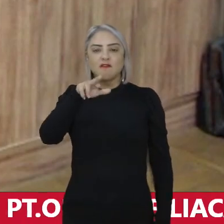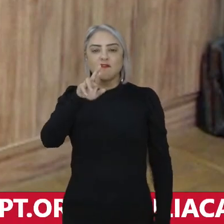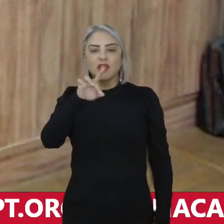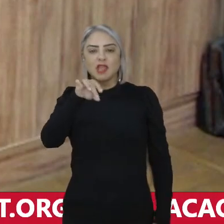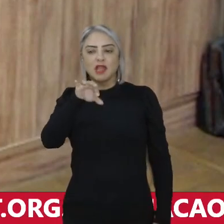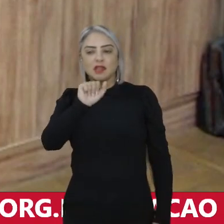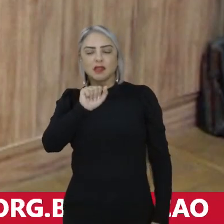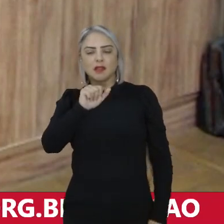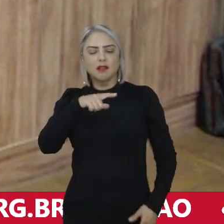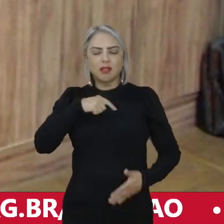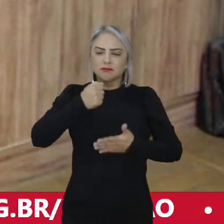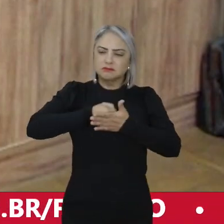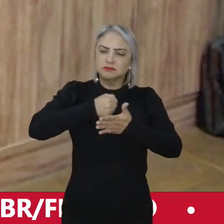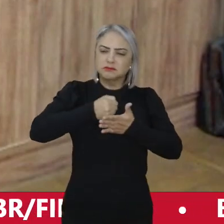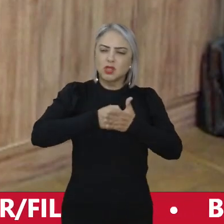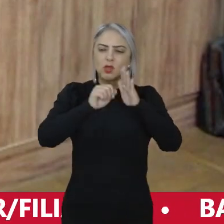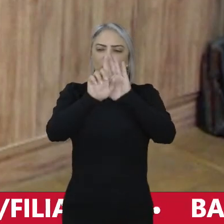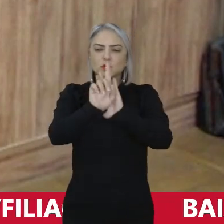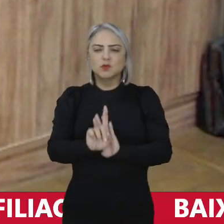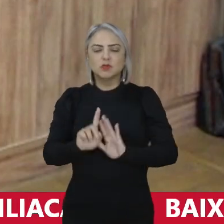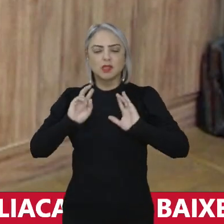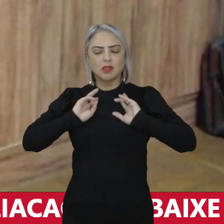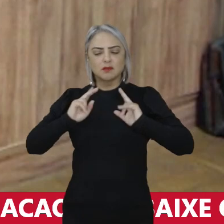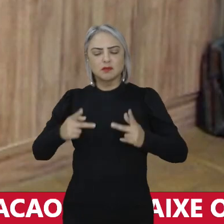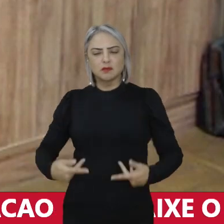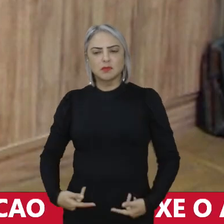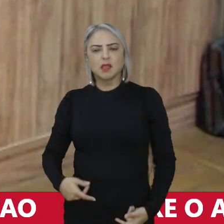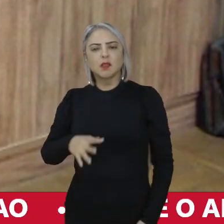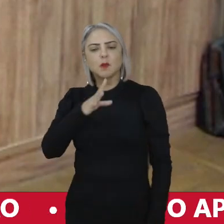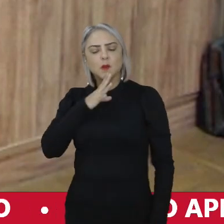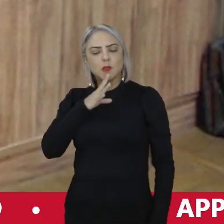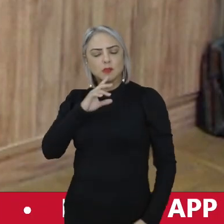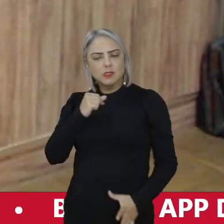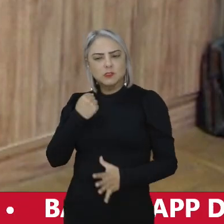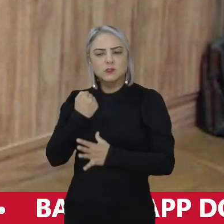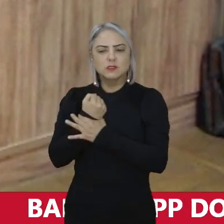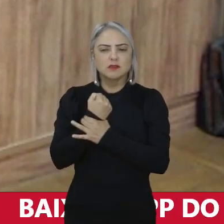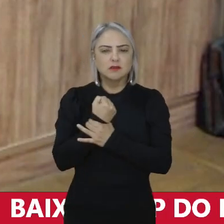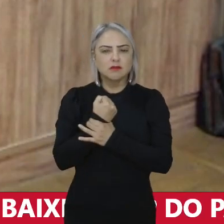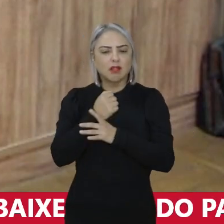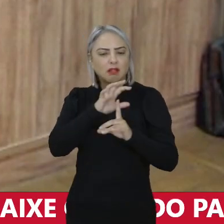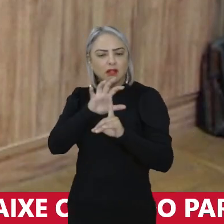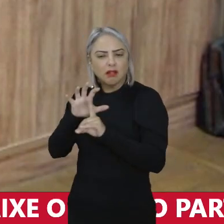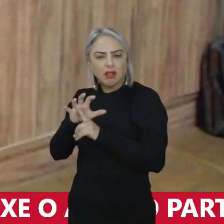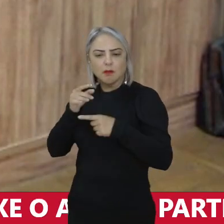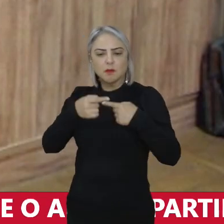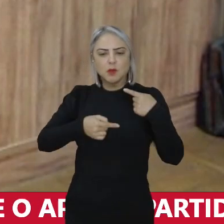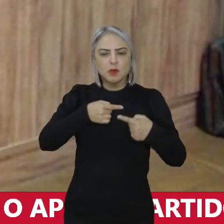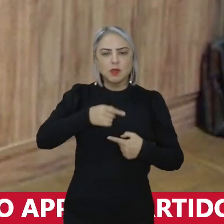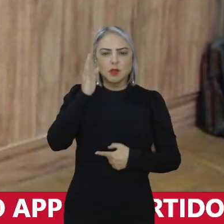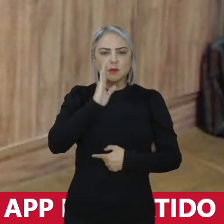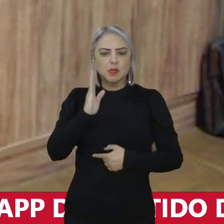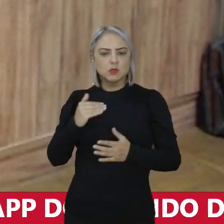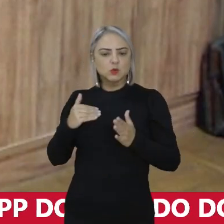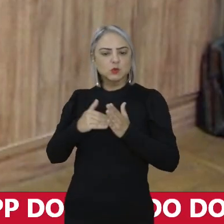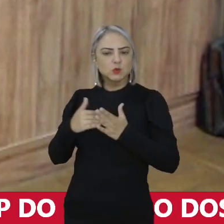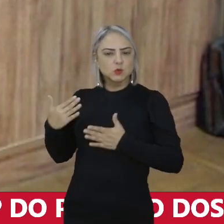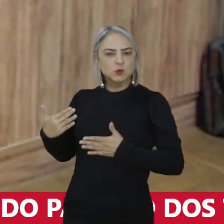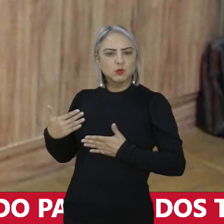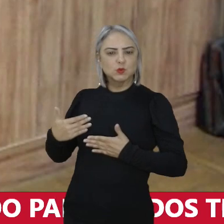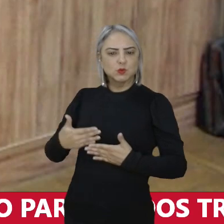lutador dos direitos humanos, conhecido defensor de perseguidos políticos brasileiros nos últimos tempos,